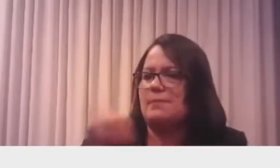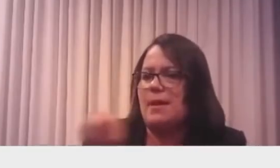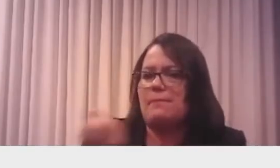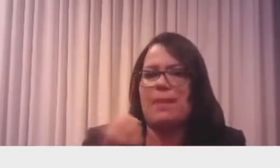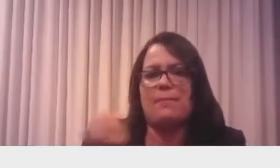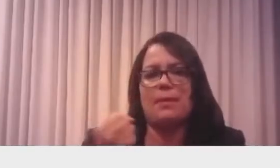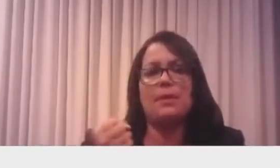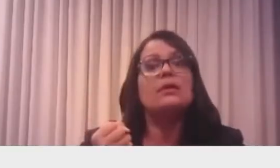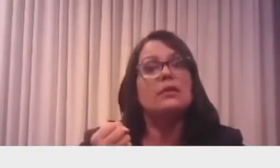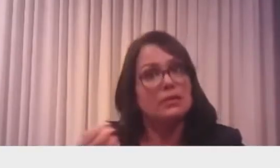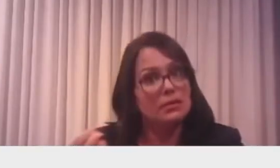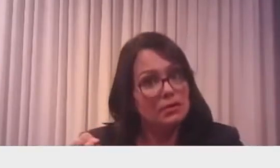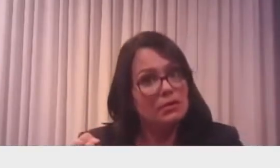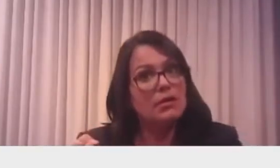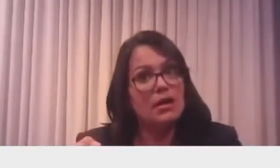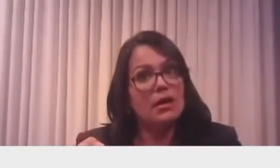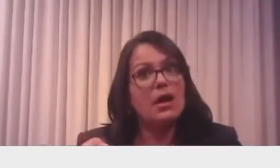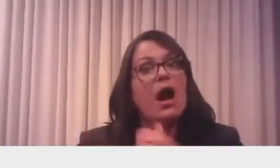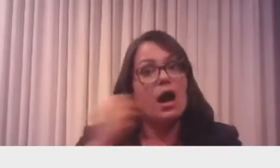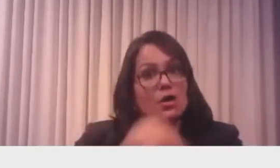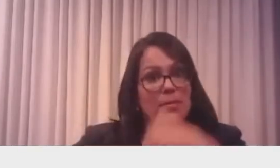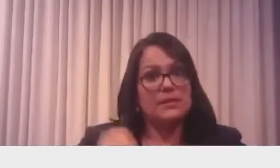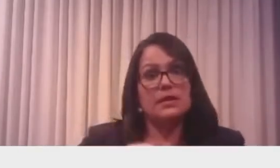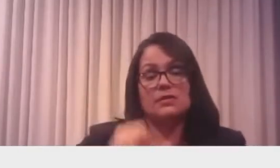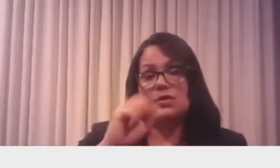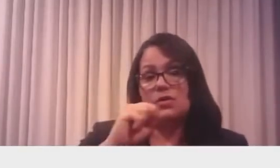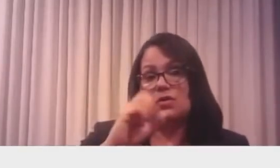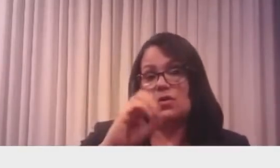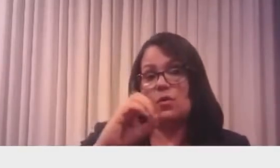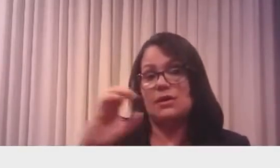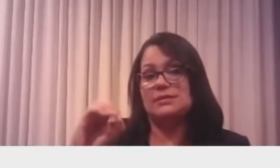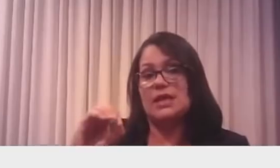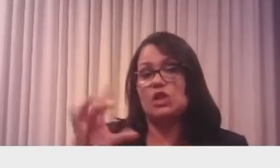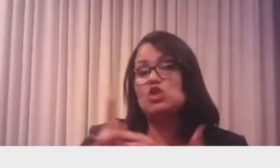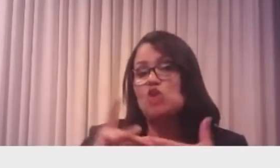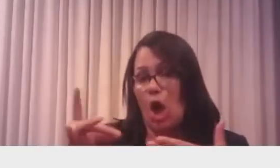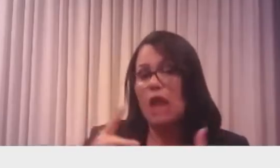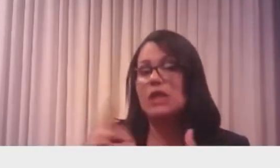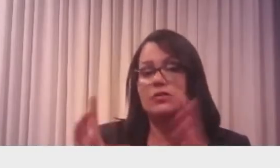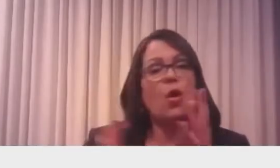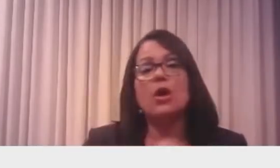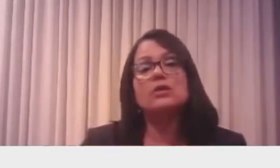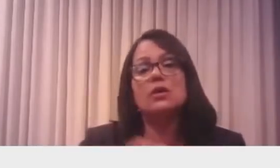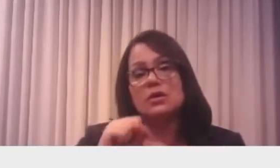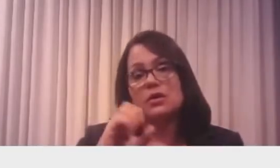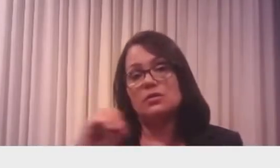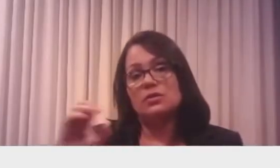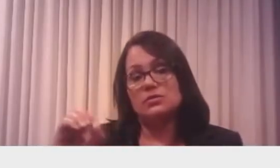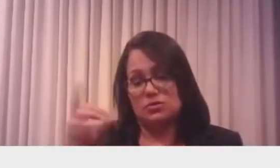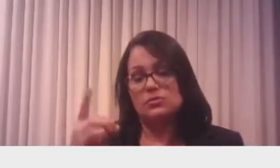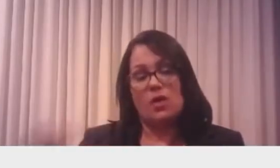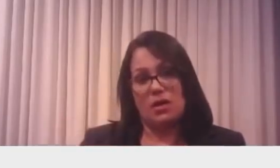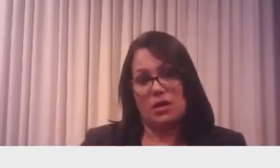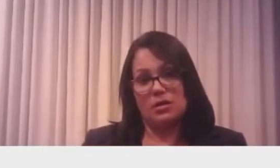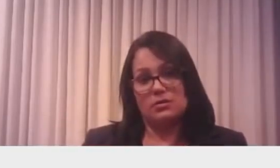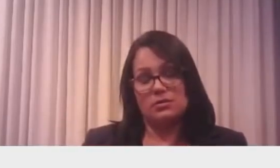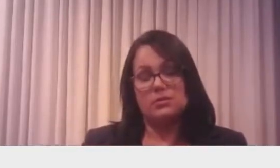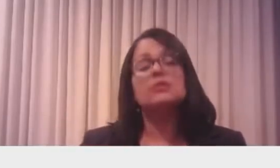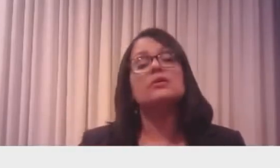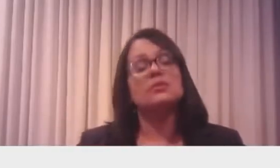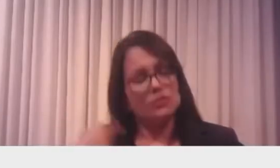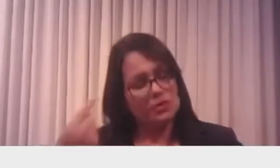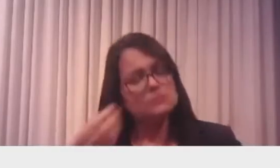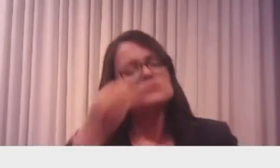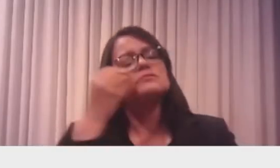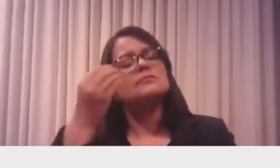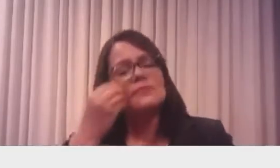a TV Globo falou que eu menti. Mas fazer as contas é um pouquinho acima de 800 dólares, fazendo as contas com o preço do dólar atual. Nós procuramos